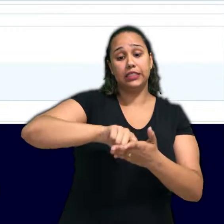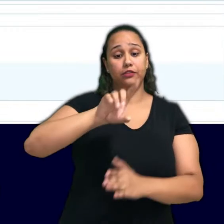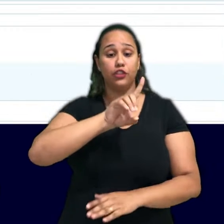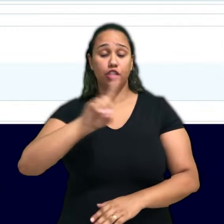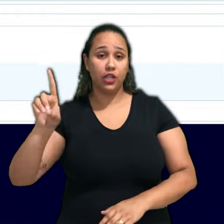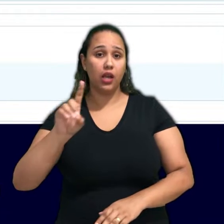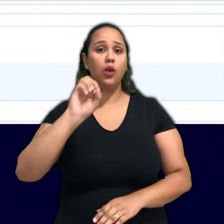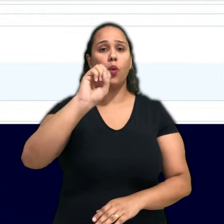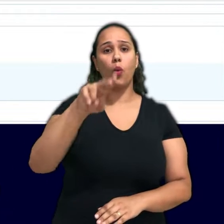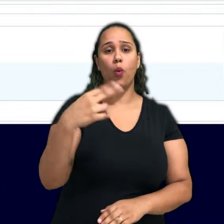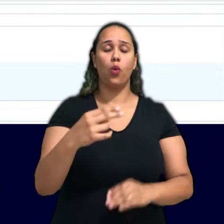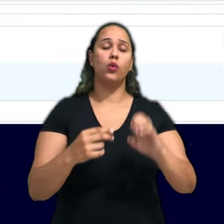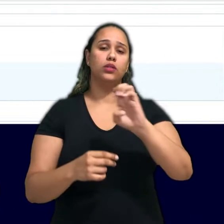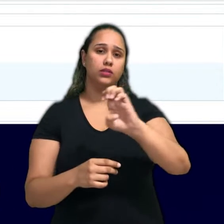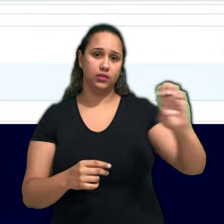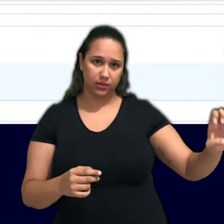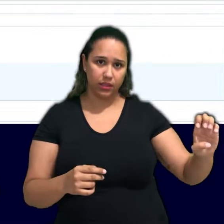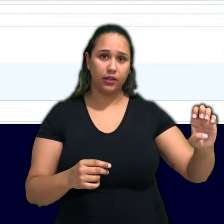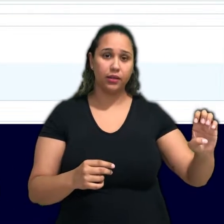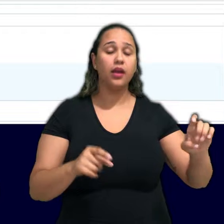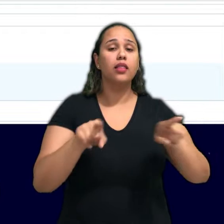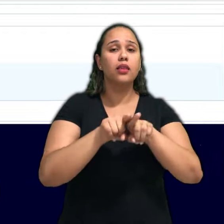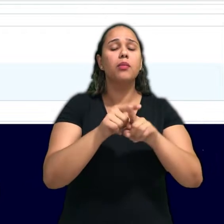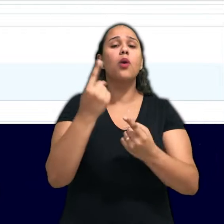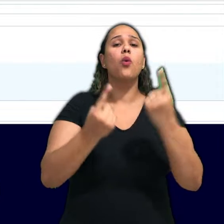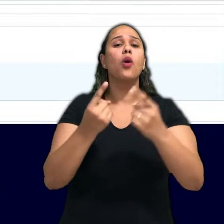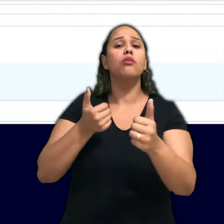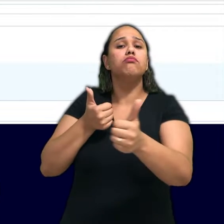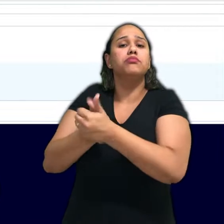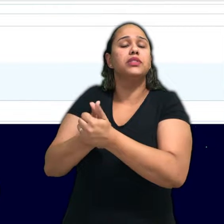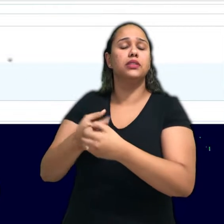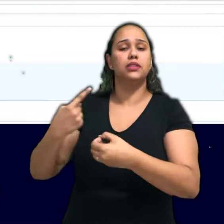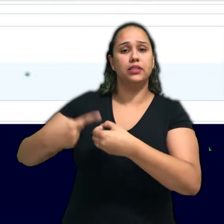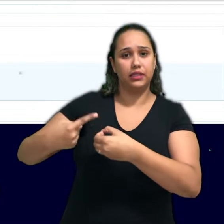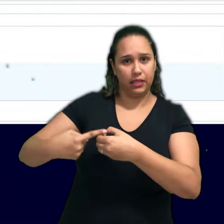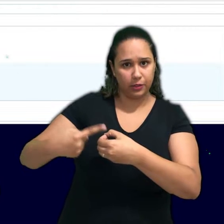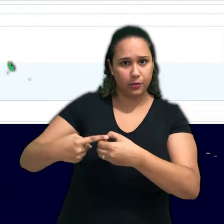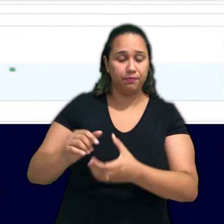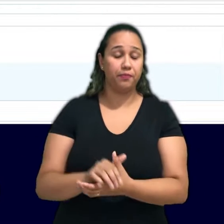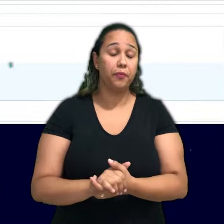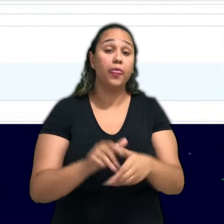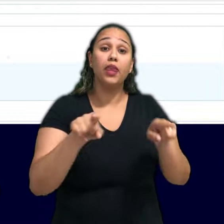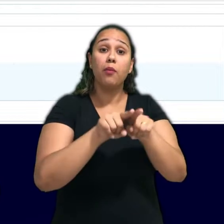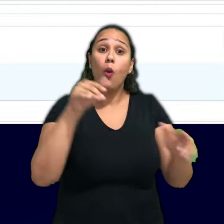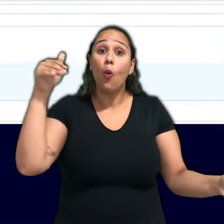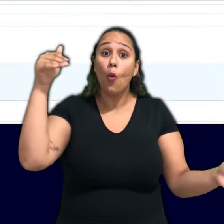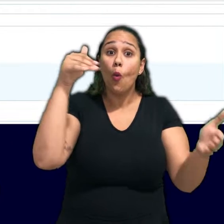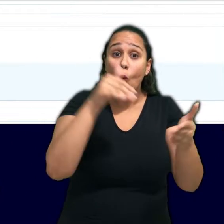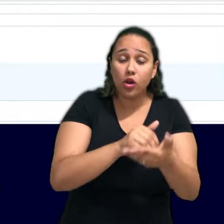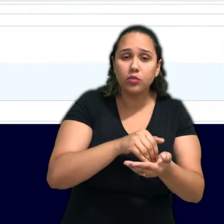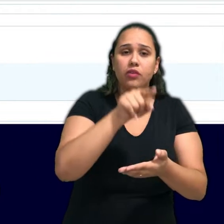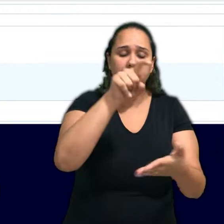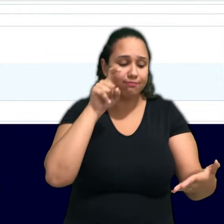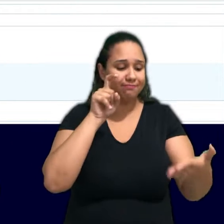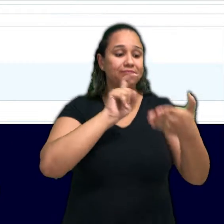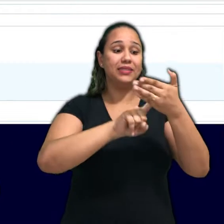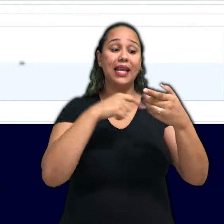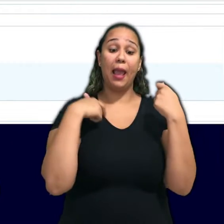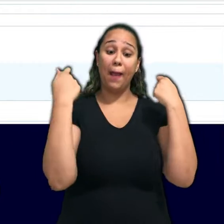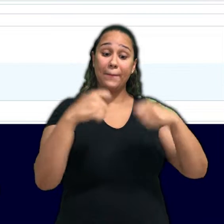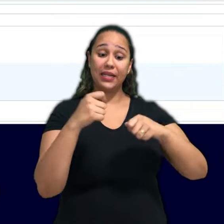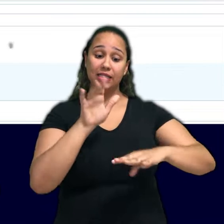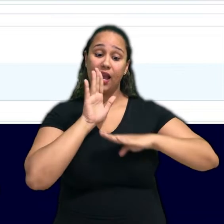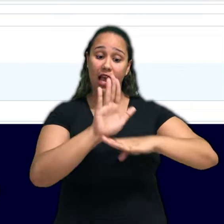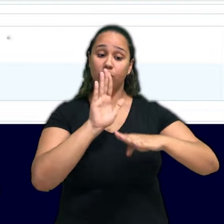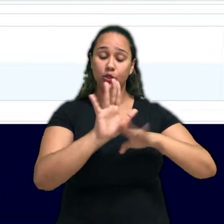próxima e, por fim, se necessita de um atendimento específico, que é esse que estamos explicando durante o vídeo. Se você precisa